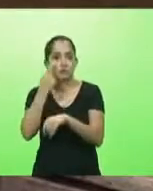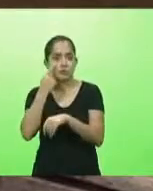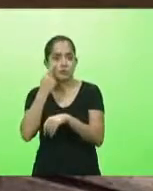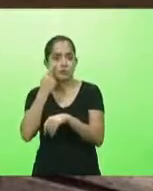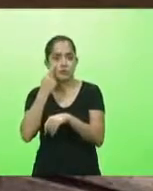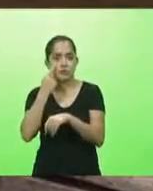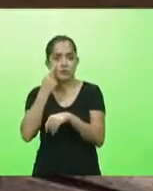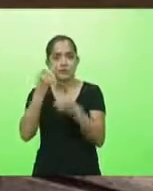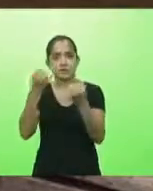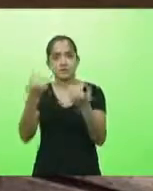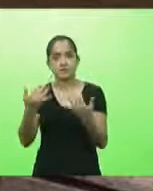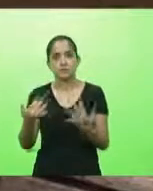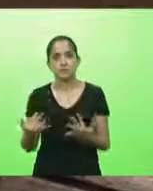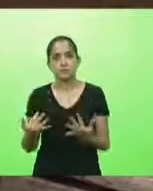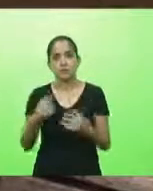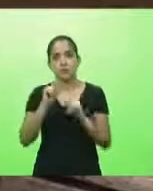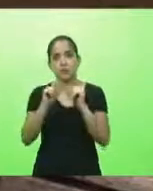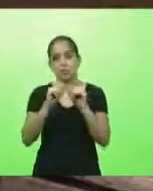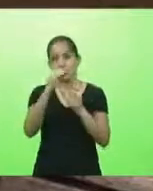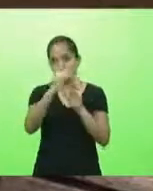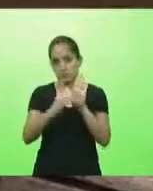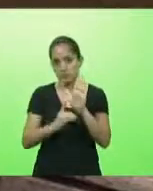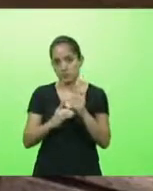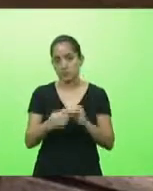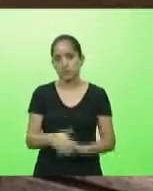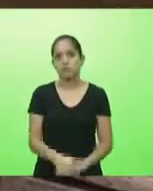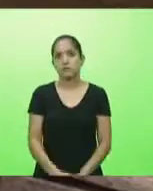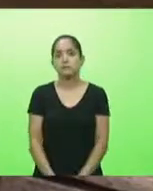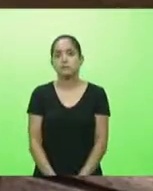explicou aí como deve ser o decreto vamos ao vídeo